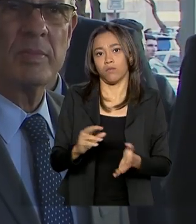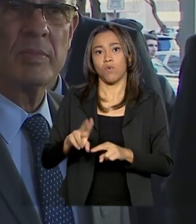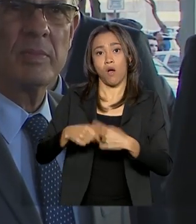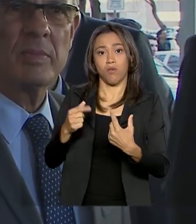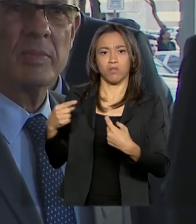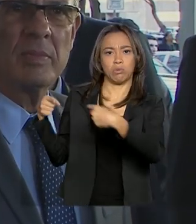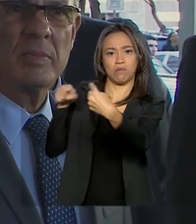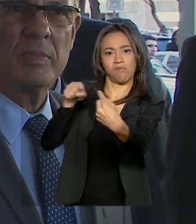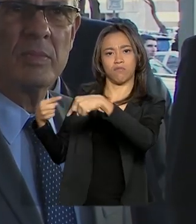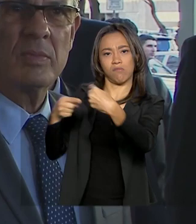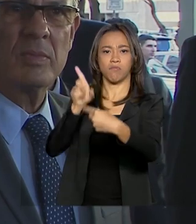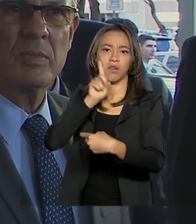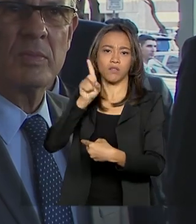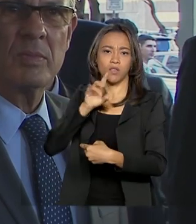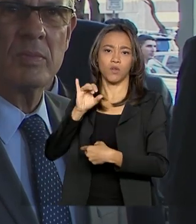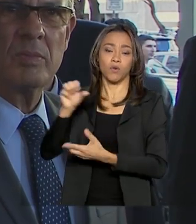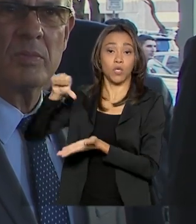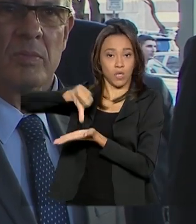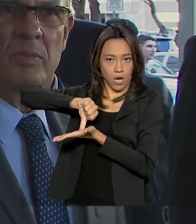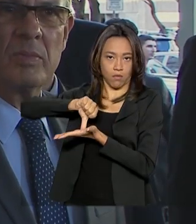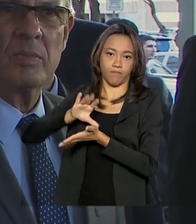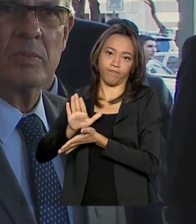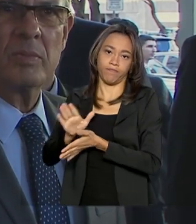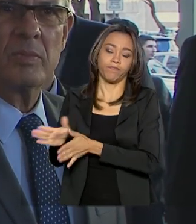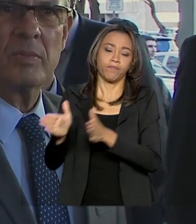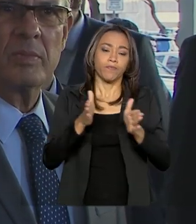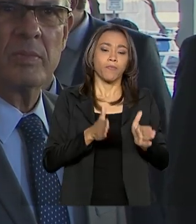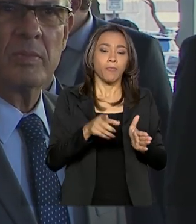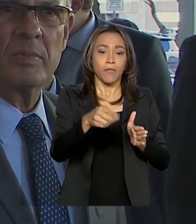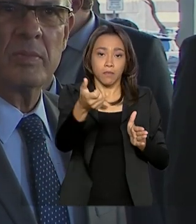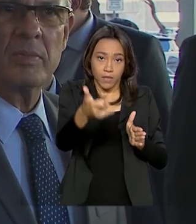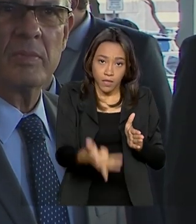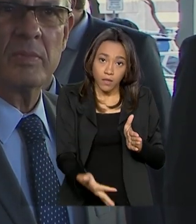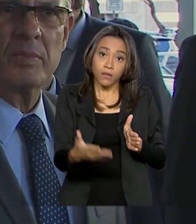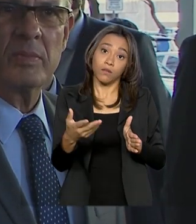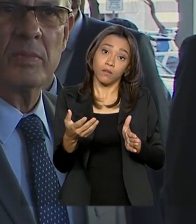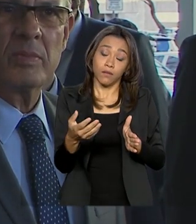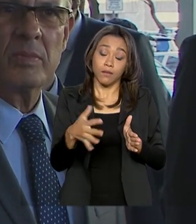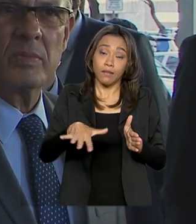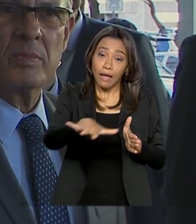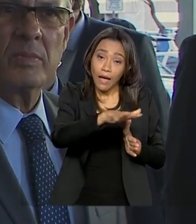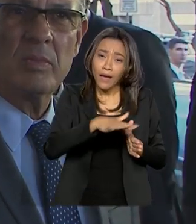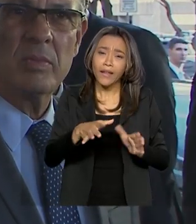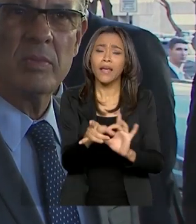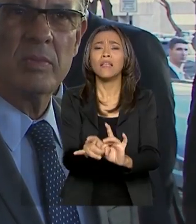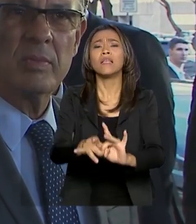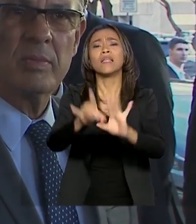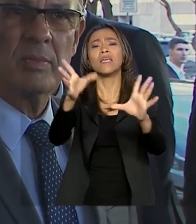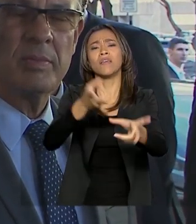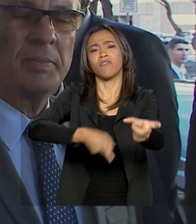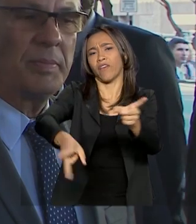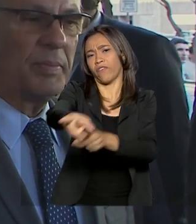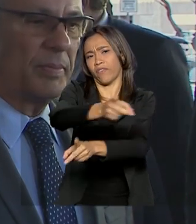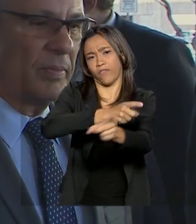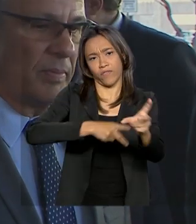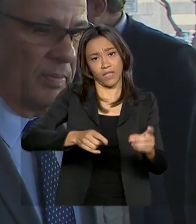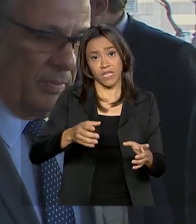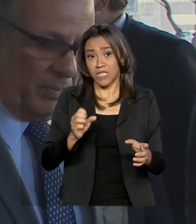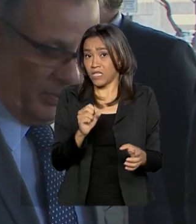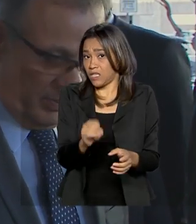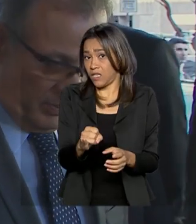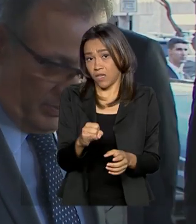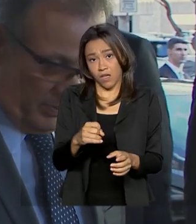que nós resolvemos adotar é o livre mercado. Se nós não botarmos a economia para